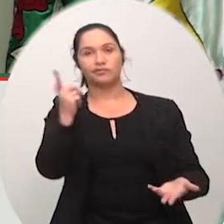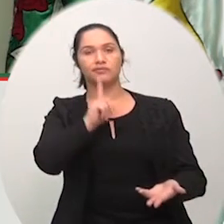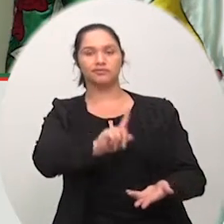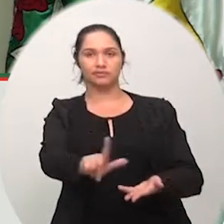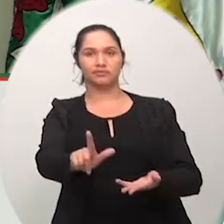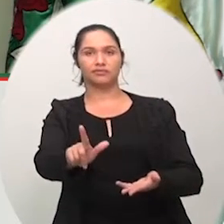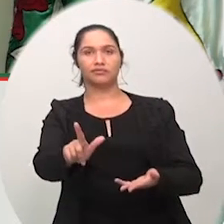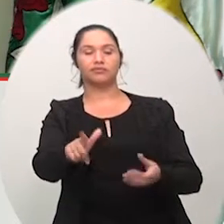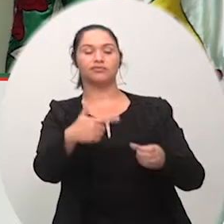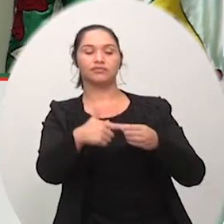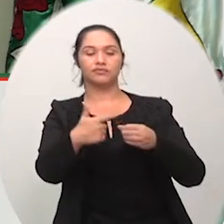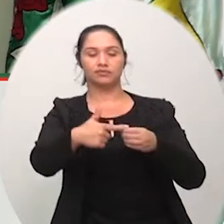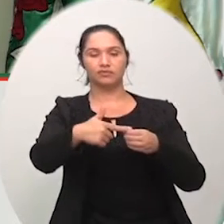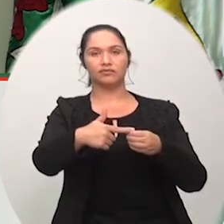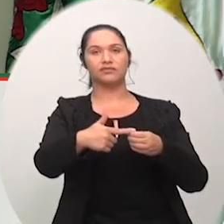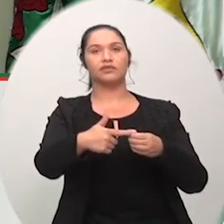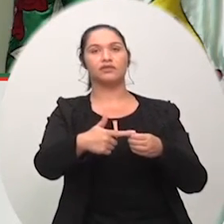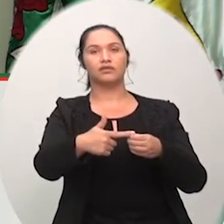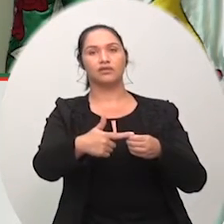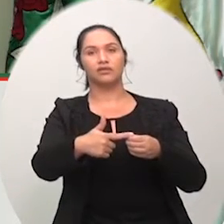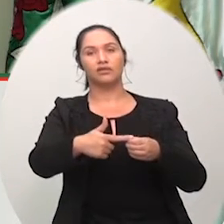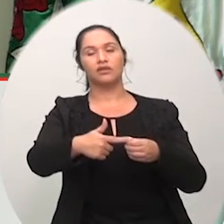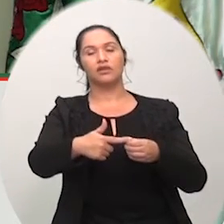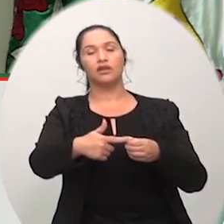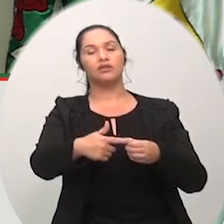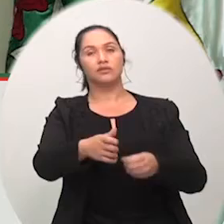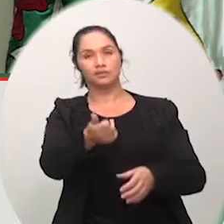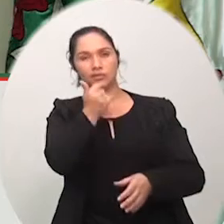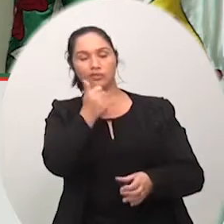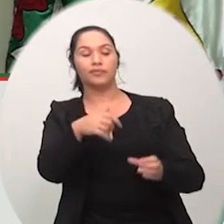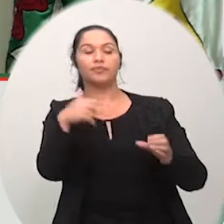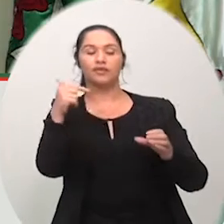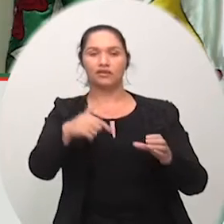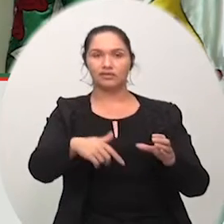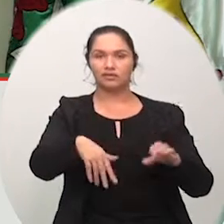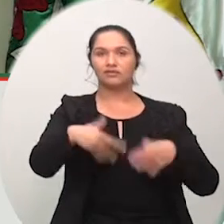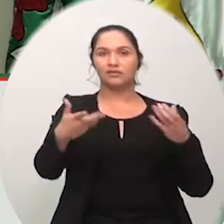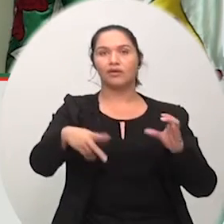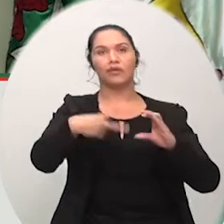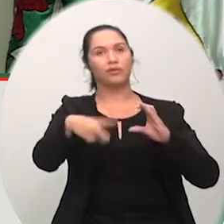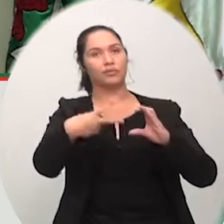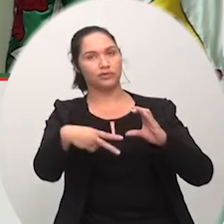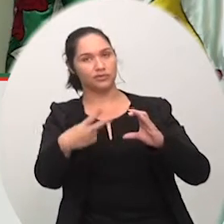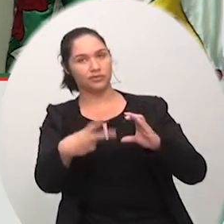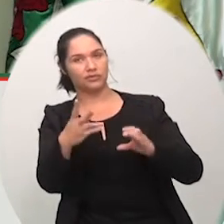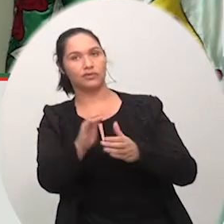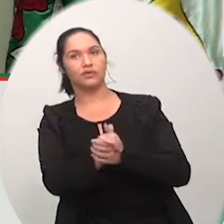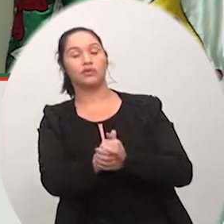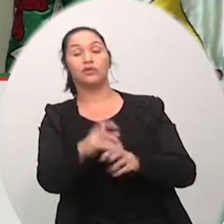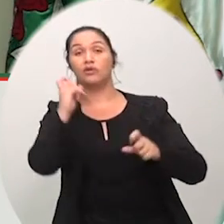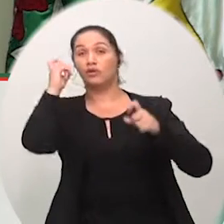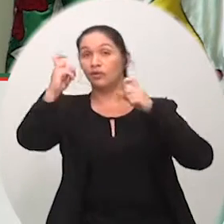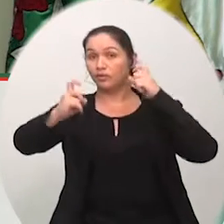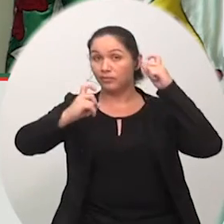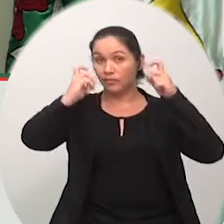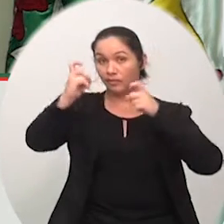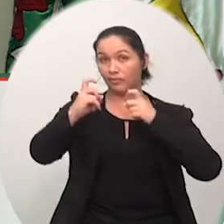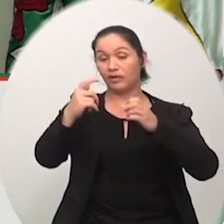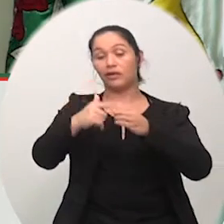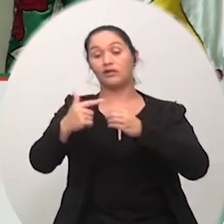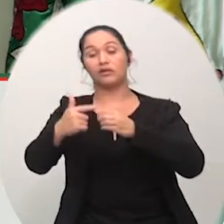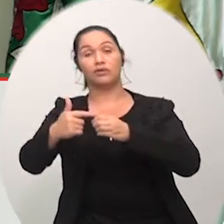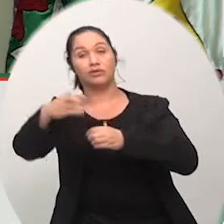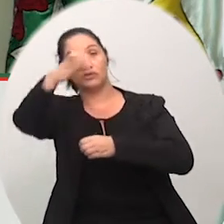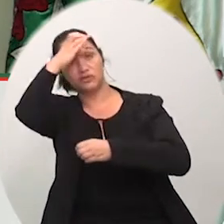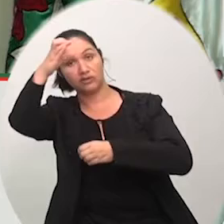esta casa aqui está demonstrando a sua preocupação não só com a cidade de Cristiúma mas com todo o sul do estado de